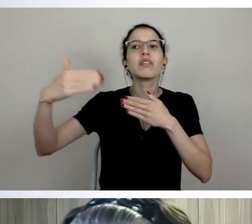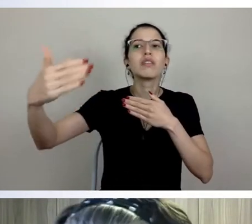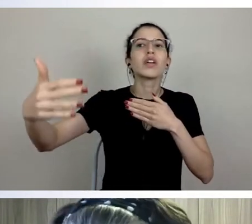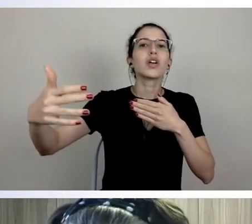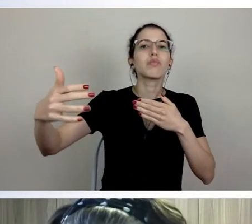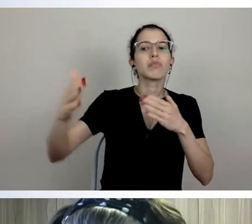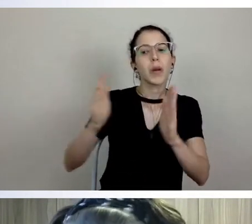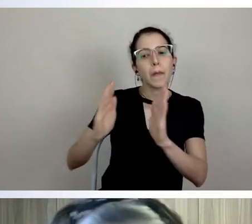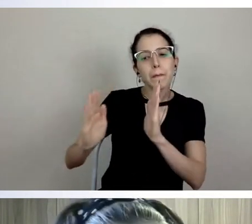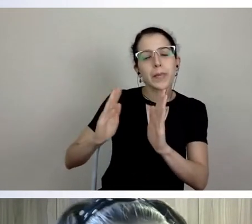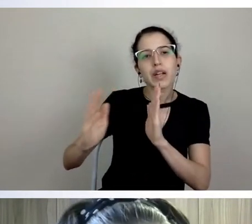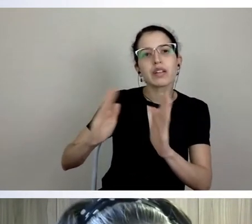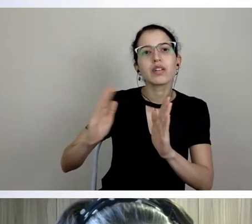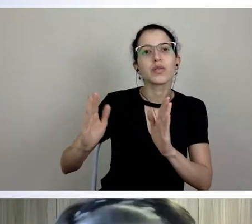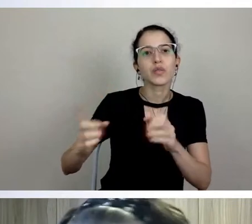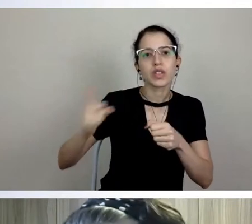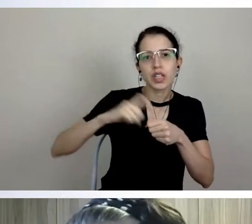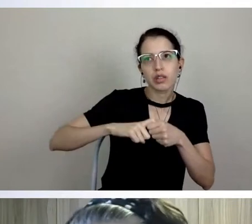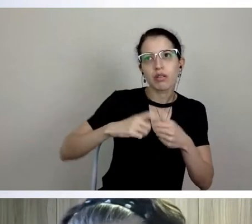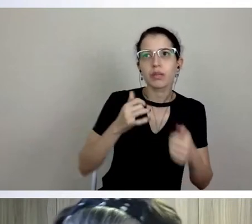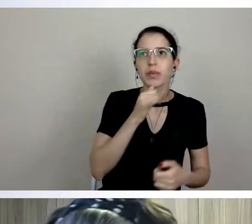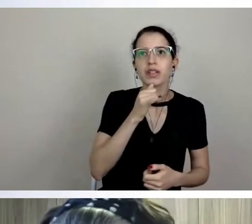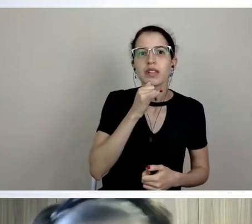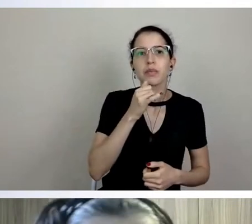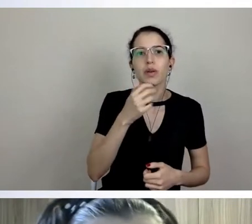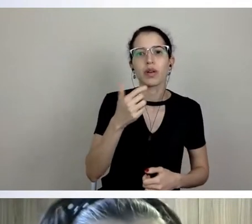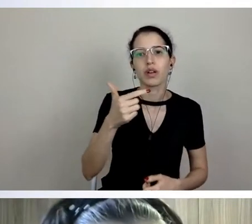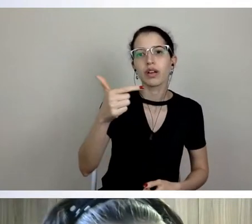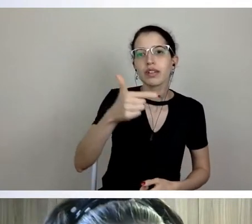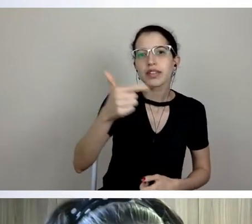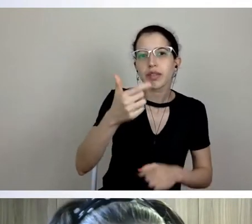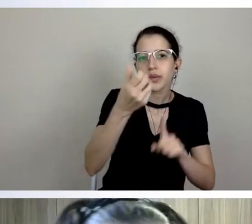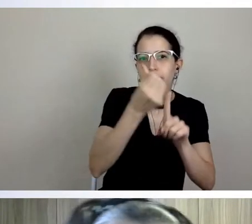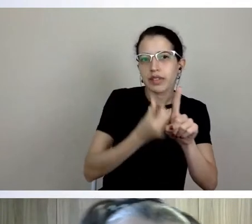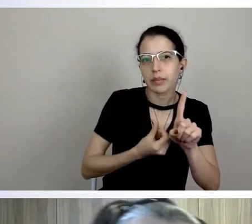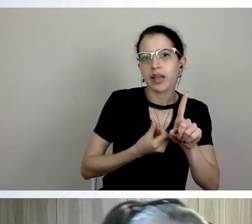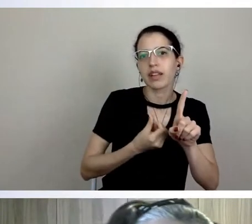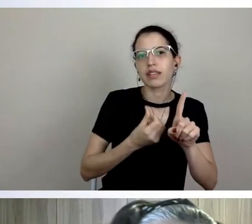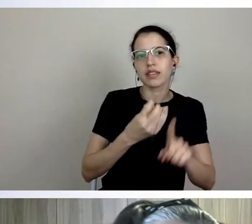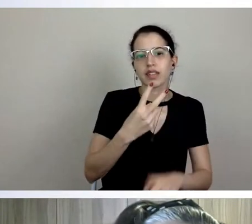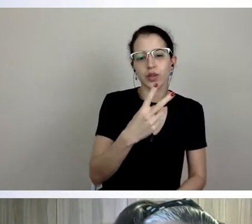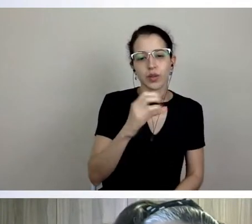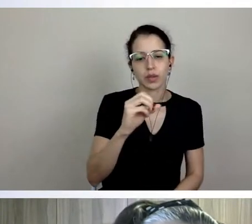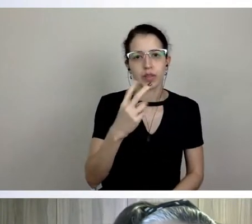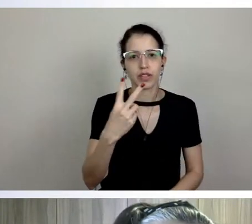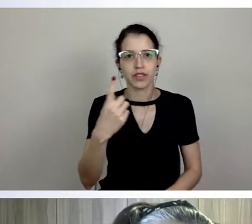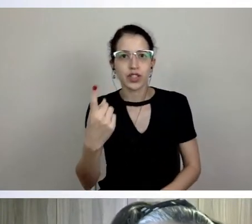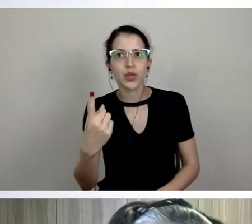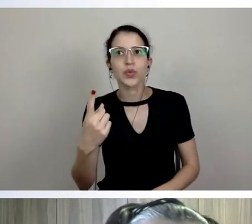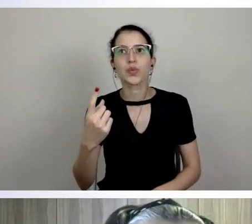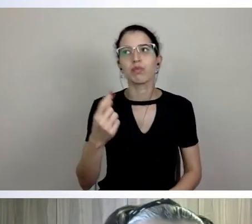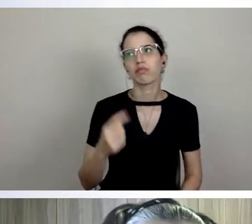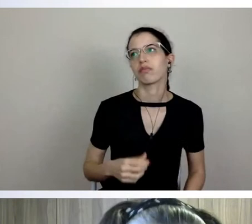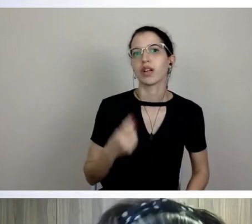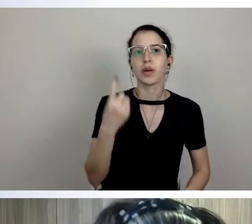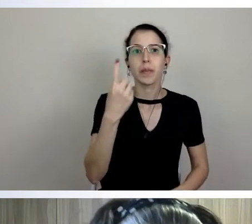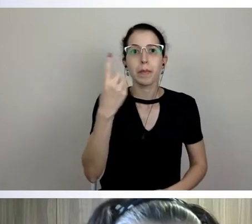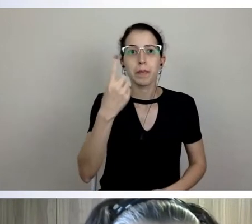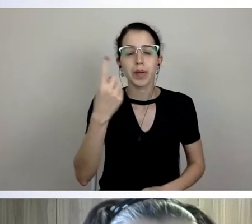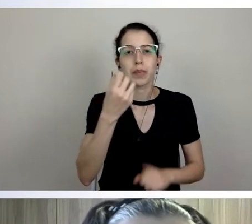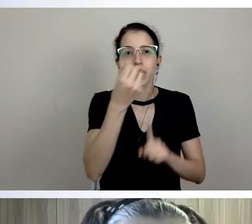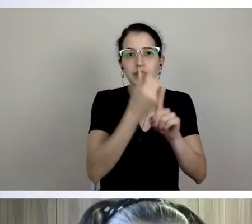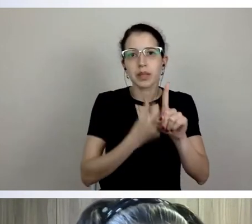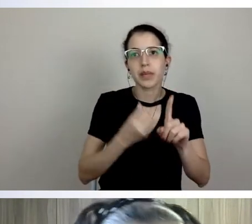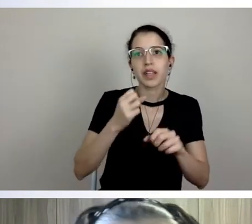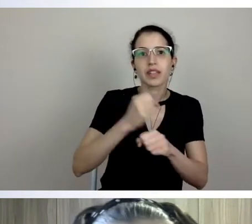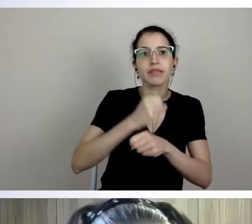por exemplo, é no segundo de 2021, no segundo semestre, é no primeiro de 2022, porque ele coloca dificuldade, inclusive, de planejamento da própria vida,